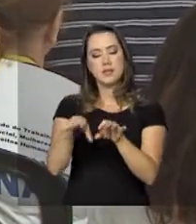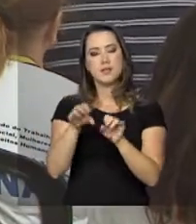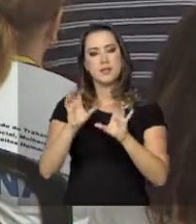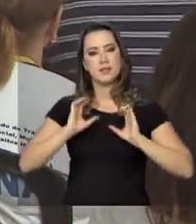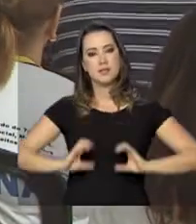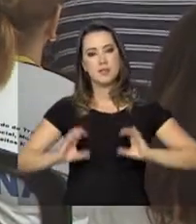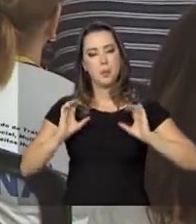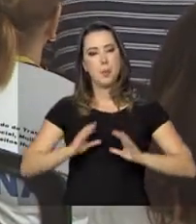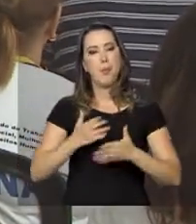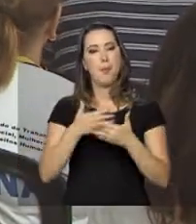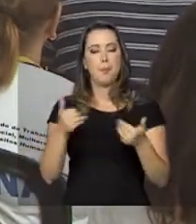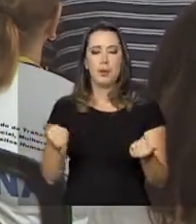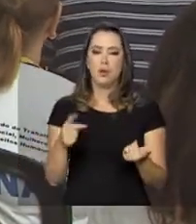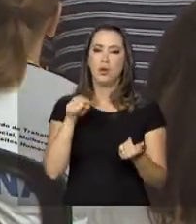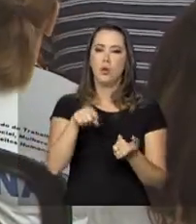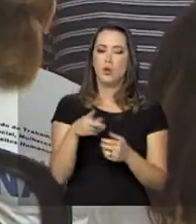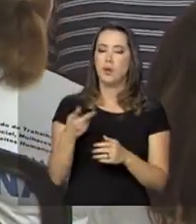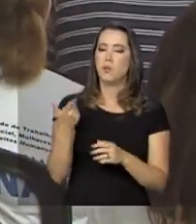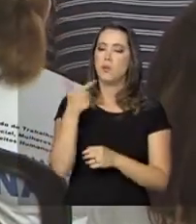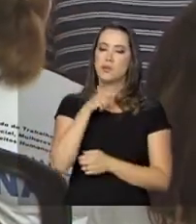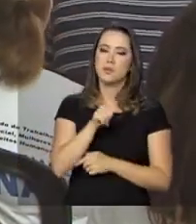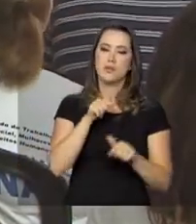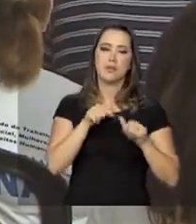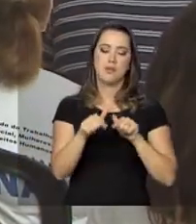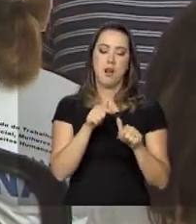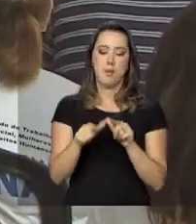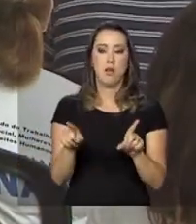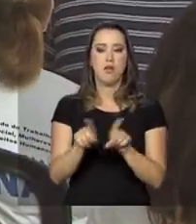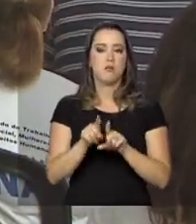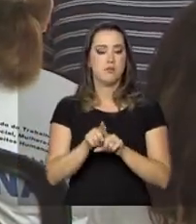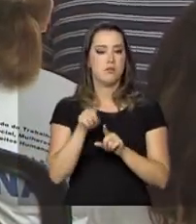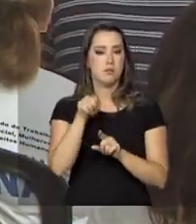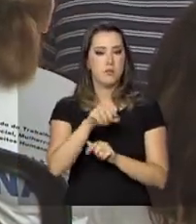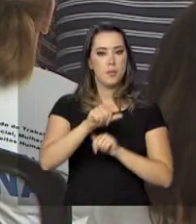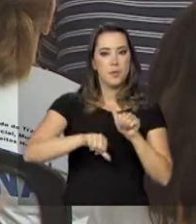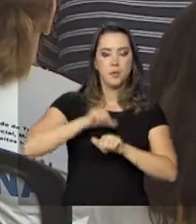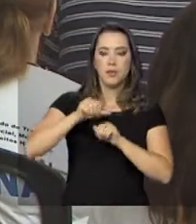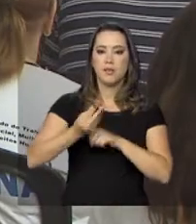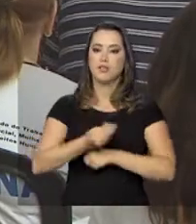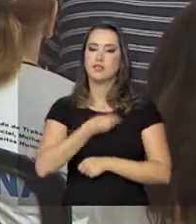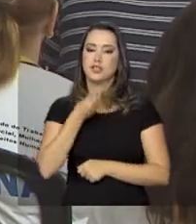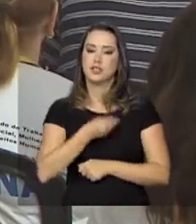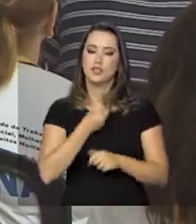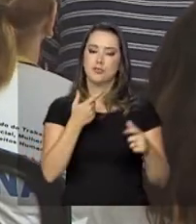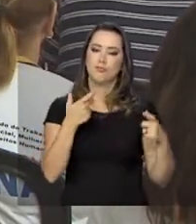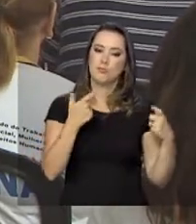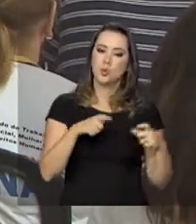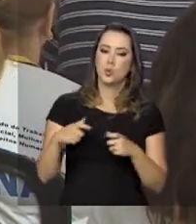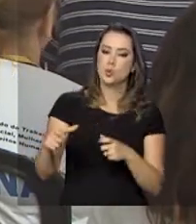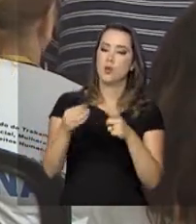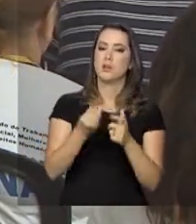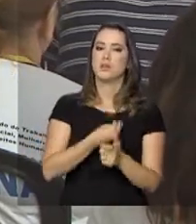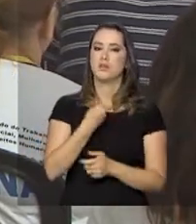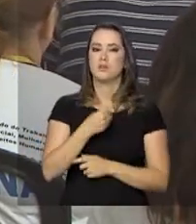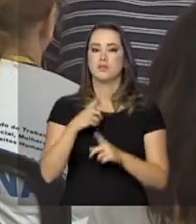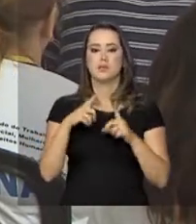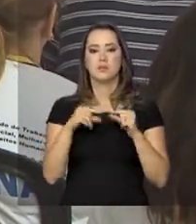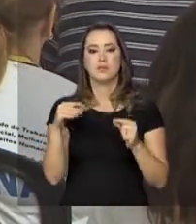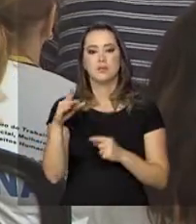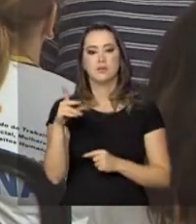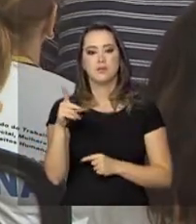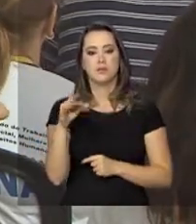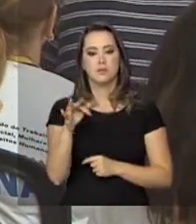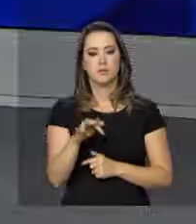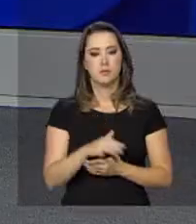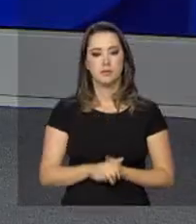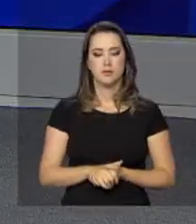para que elas possam encontrar uma vaga no mercado de trabalho e também ajudar a mudar a realidade dos locais onde elas vivem. De Brasília, Márcia